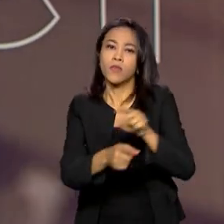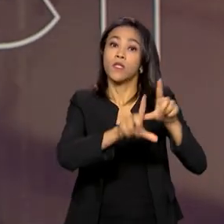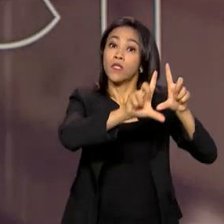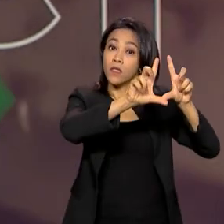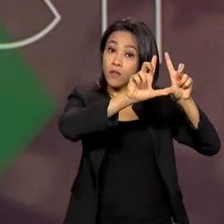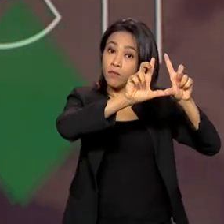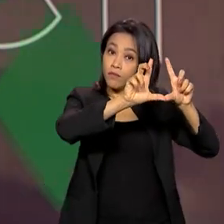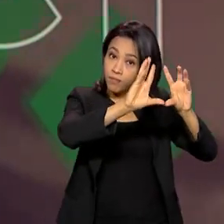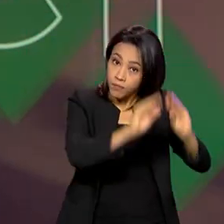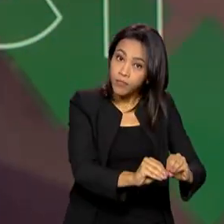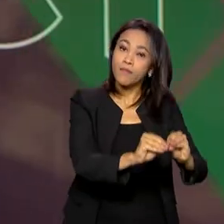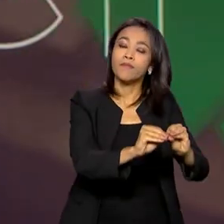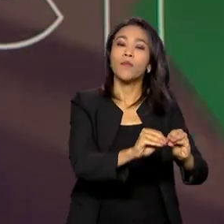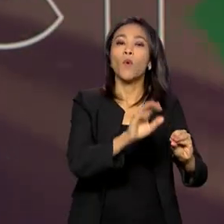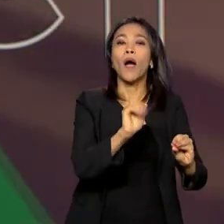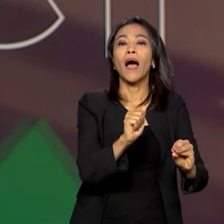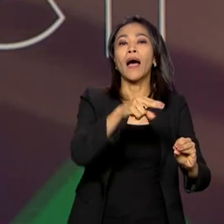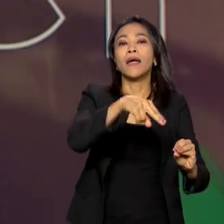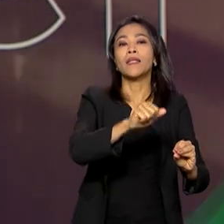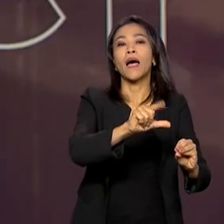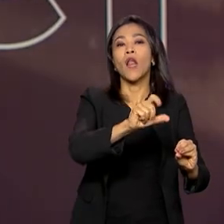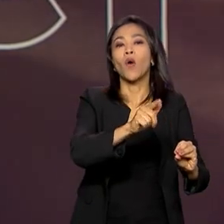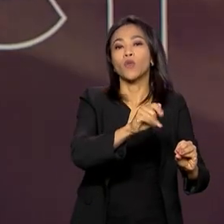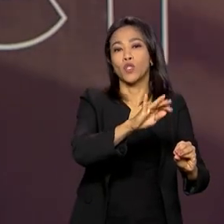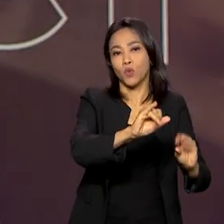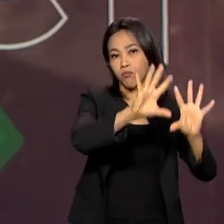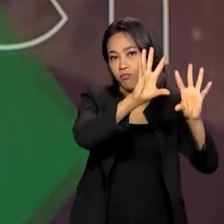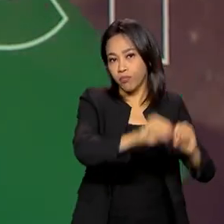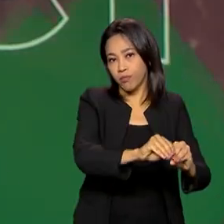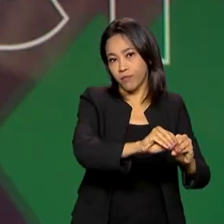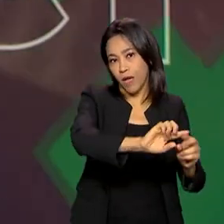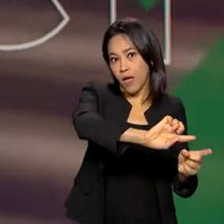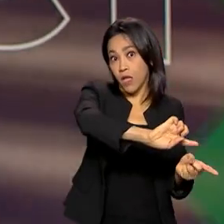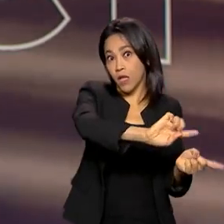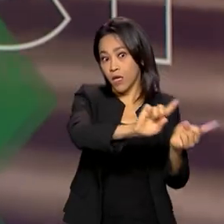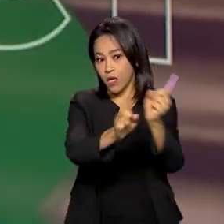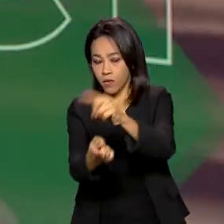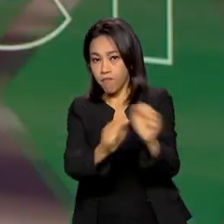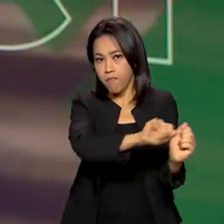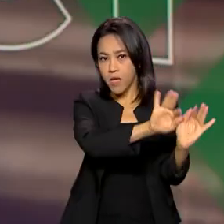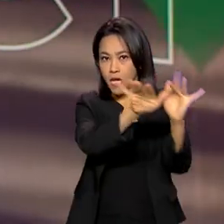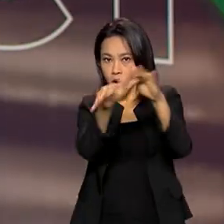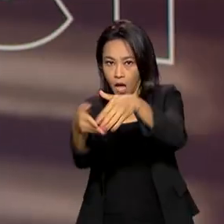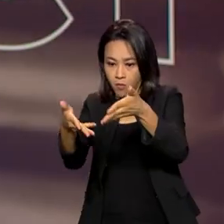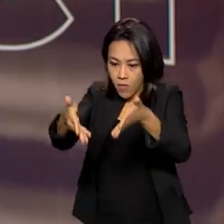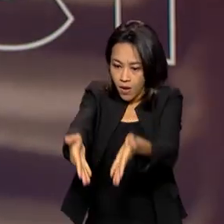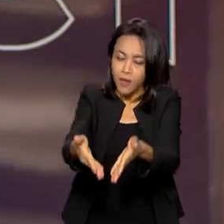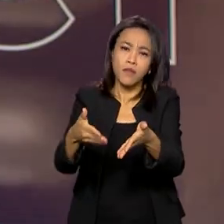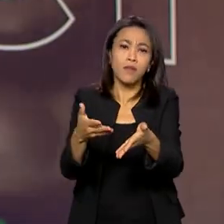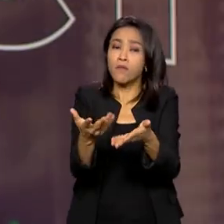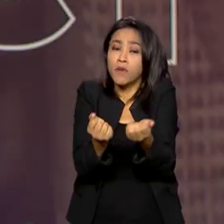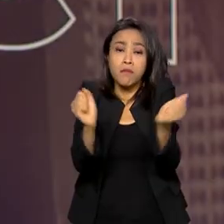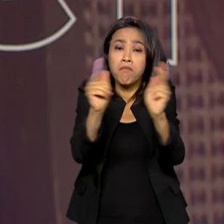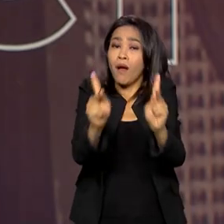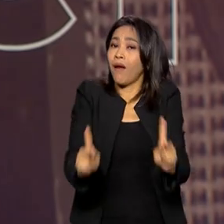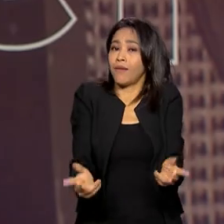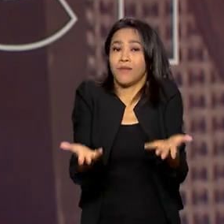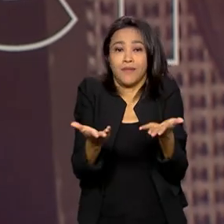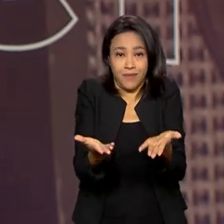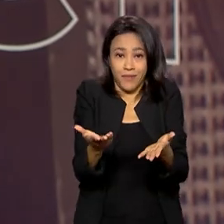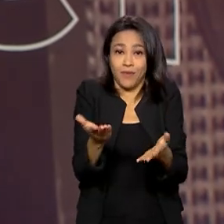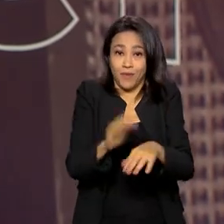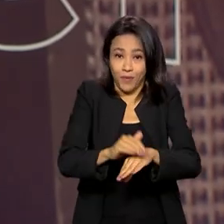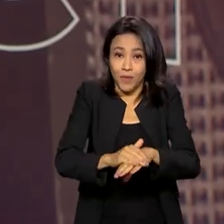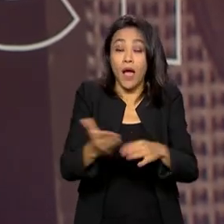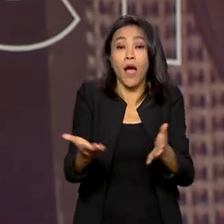o sinal analógico. Foi um exemplo para o mundo porque isso foi feito pacificamente e agora a gente começa